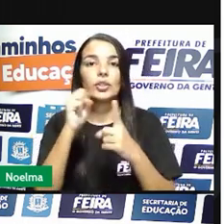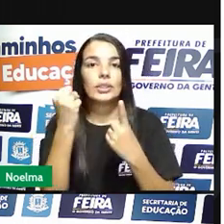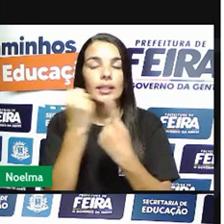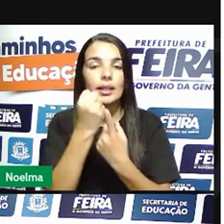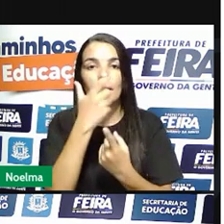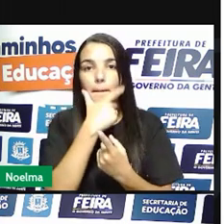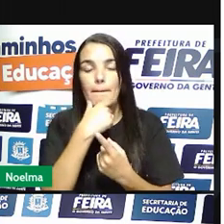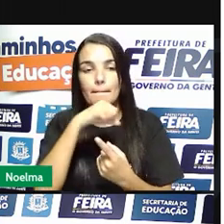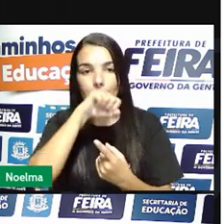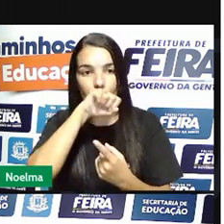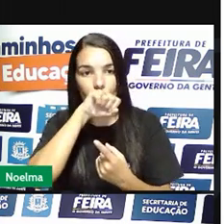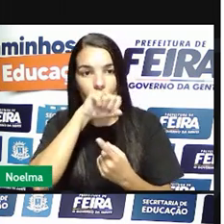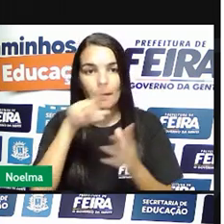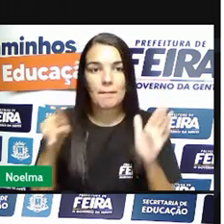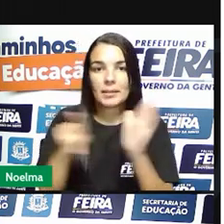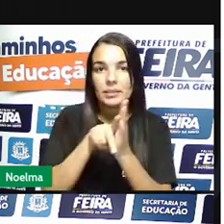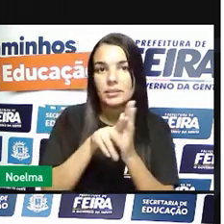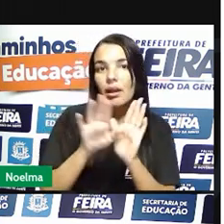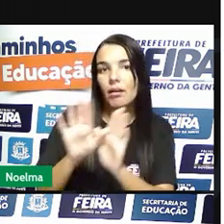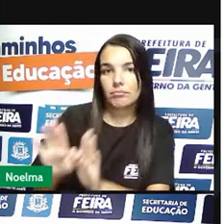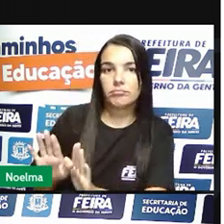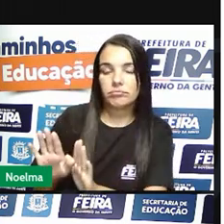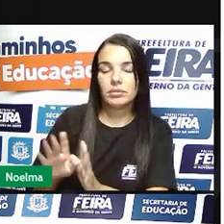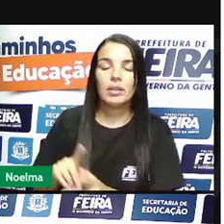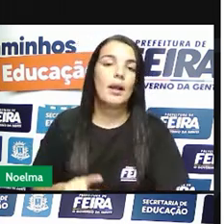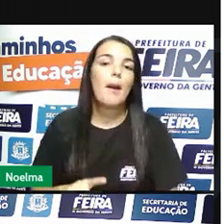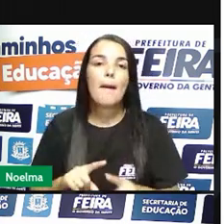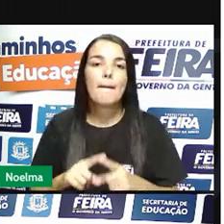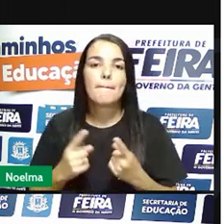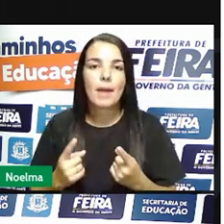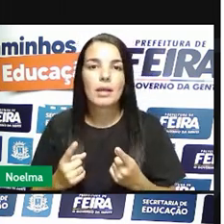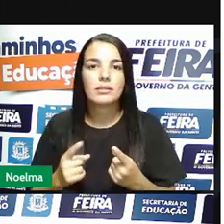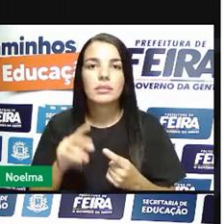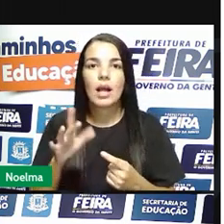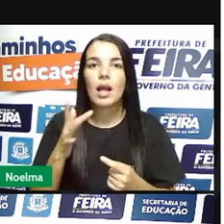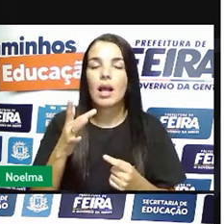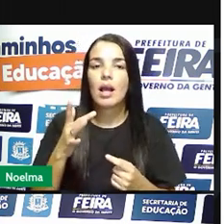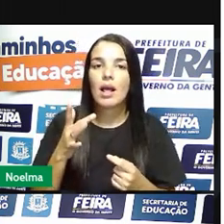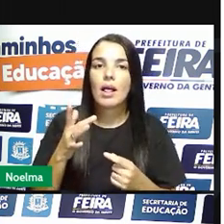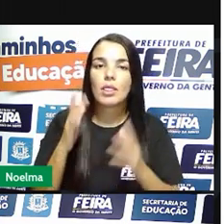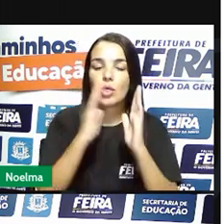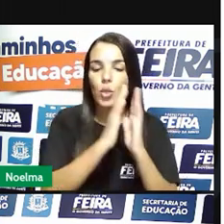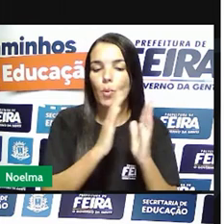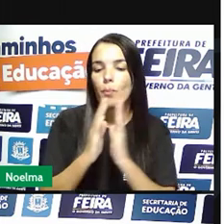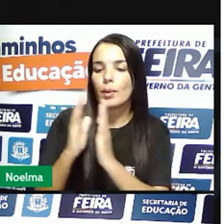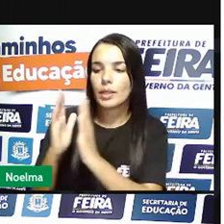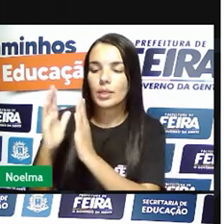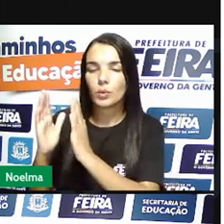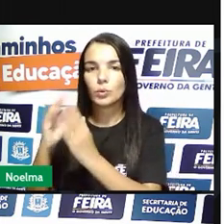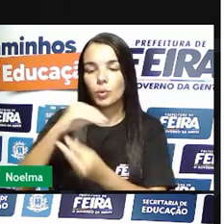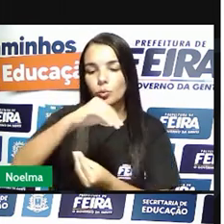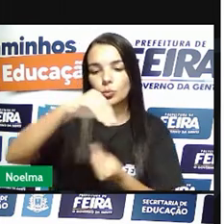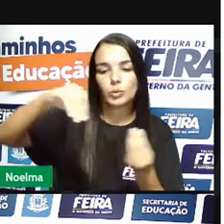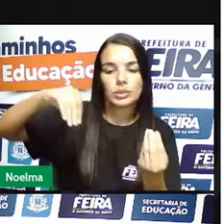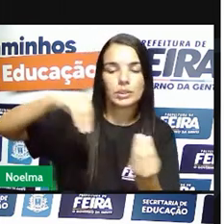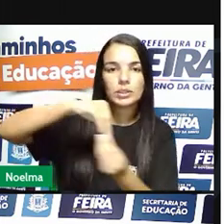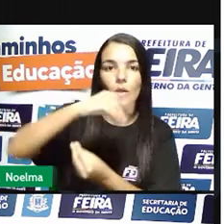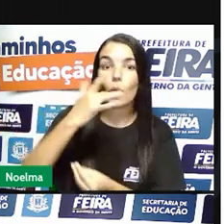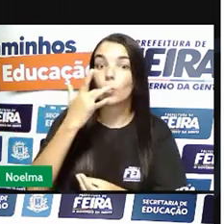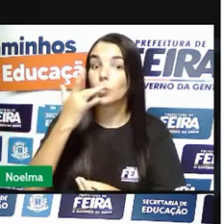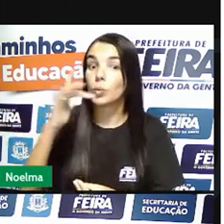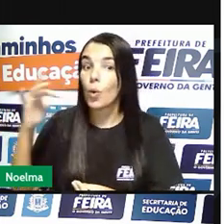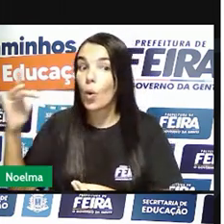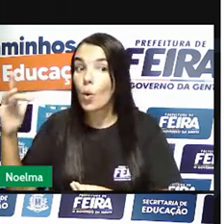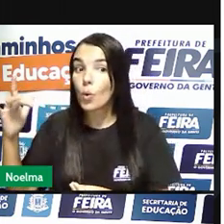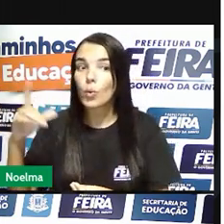ali ao seu redor. Já no caso do período do ciclo, no ciclo do